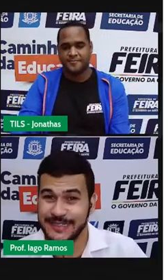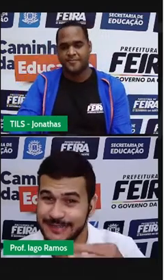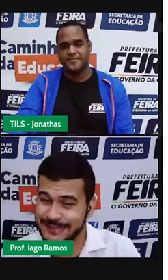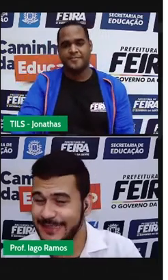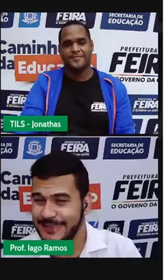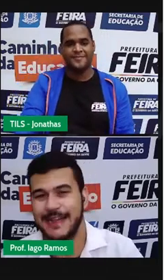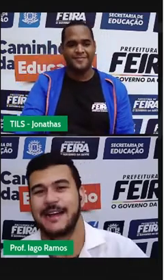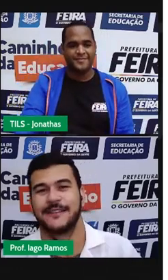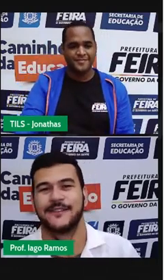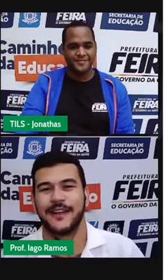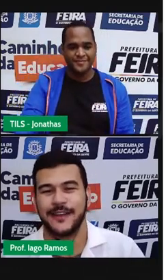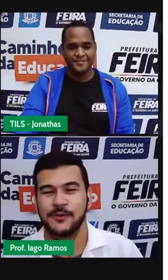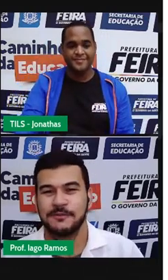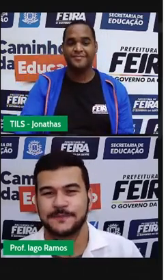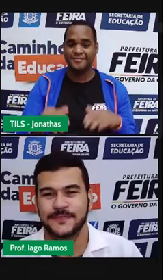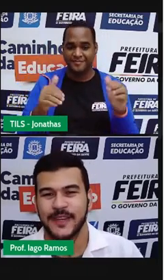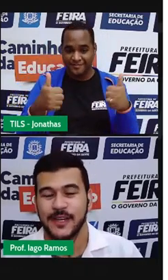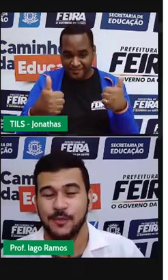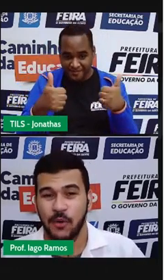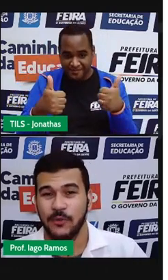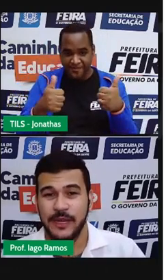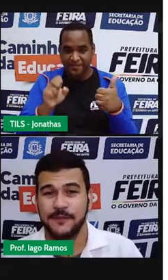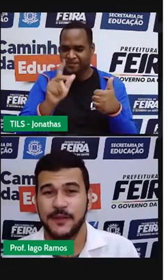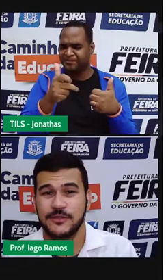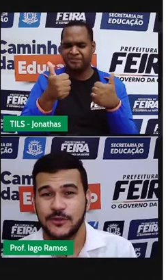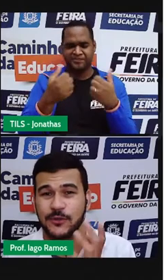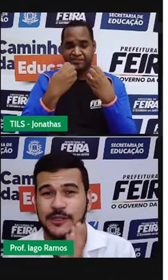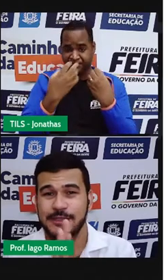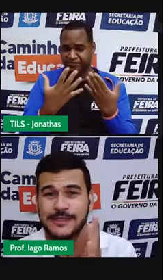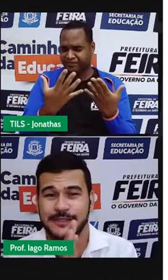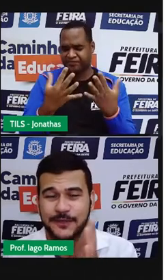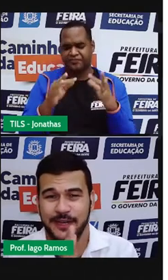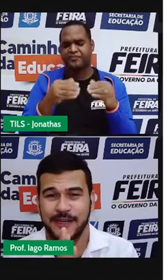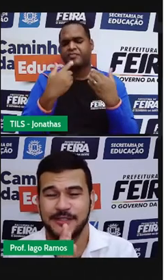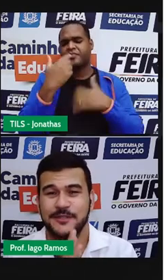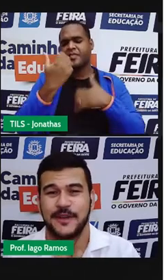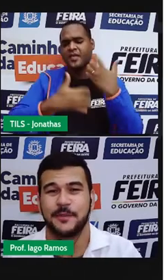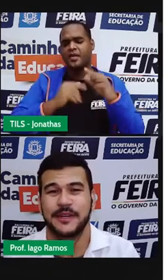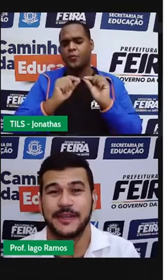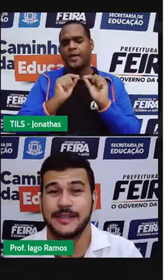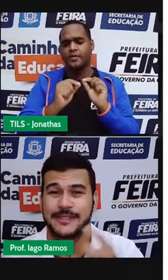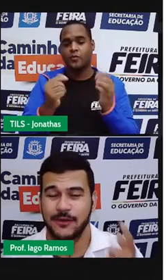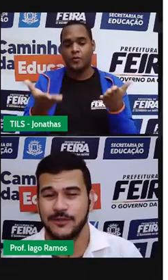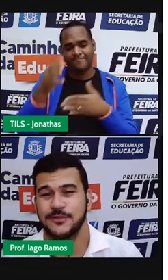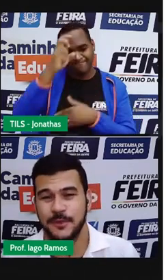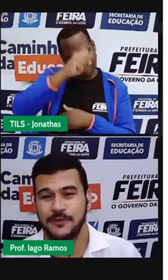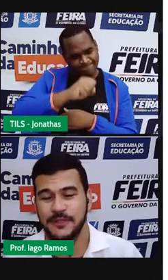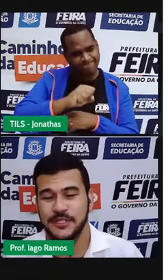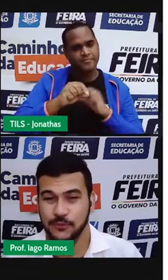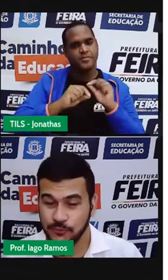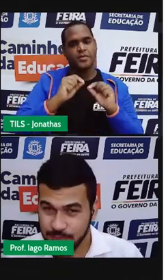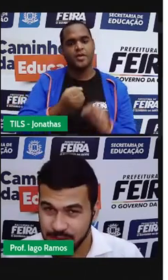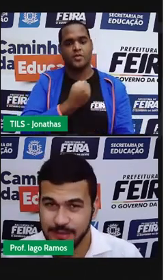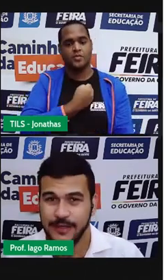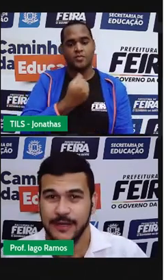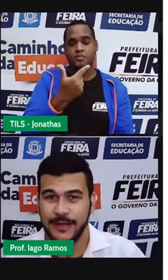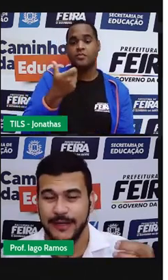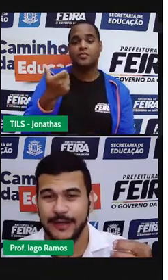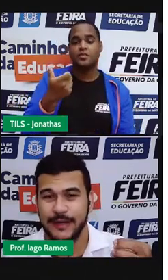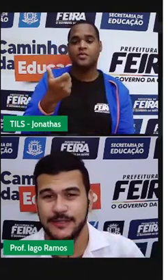de Santana. Valeu? Bom, e afinal de contas, o é que a gente vai aprender nessa aula de número 21?